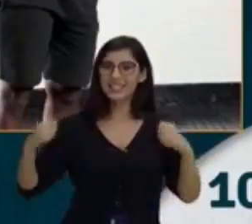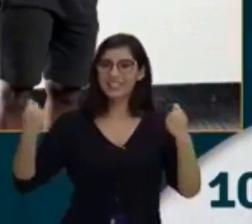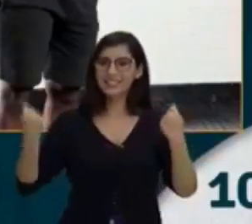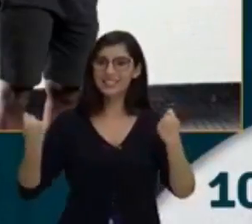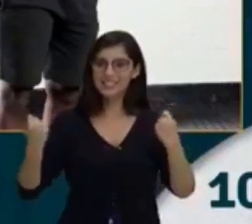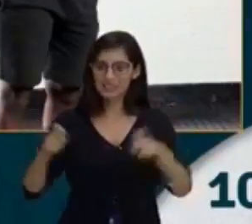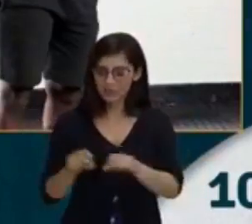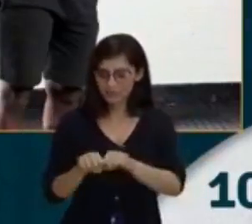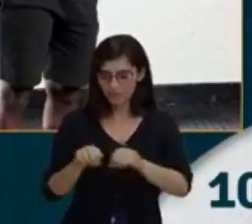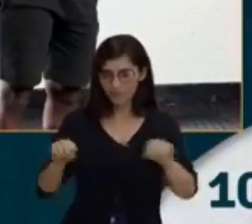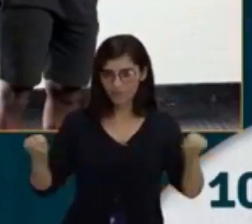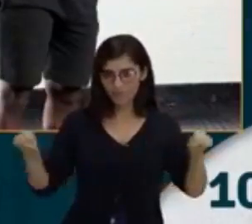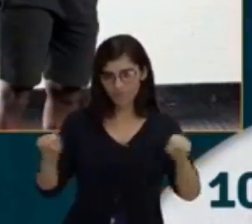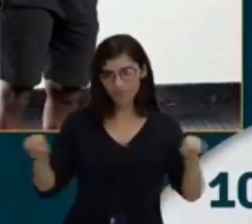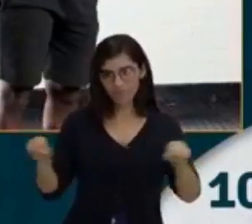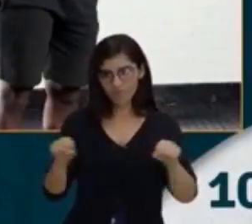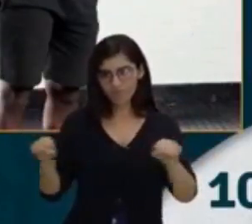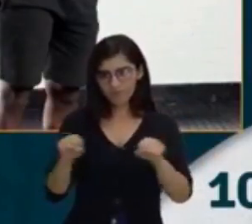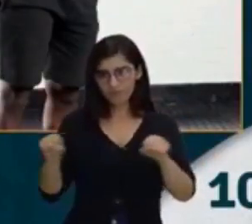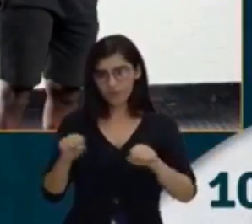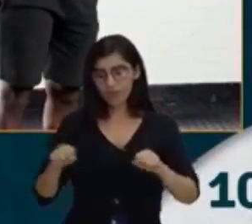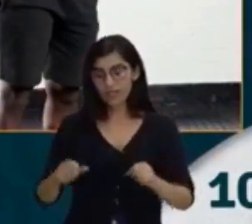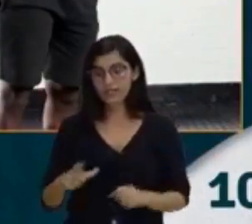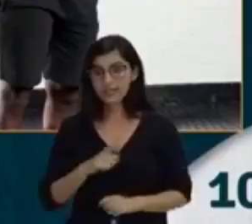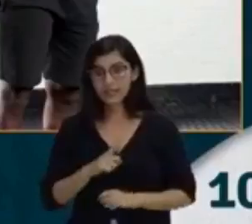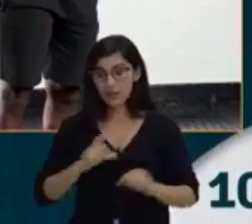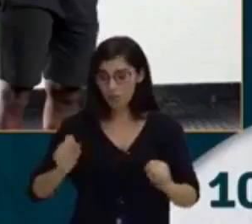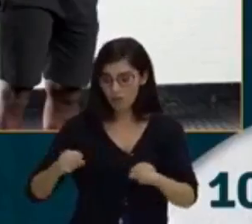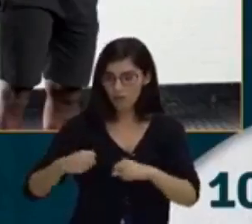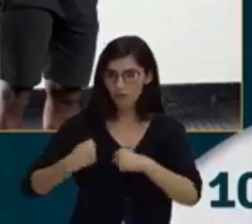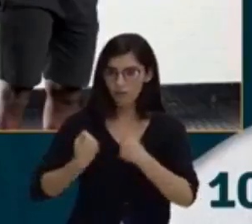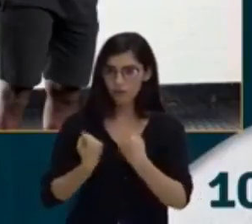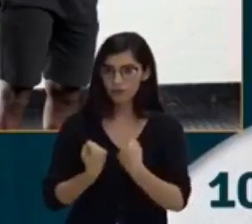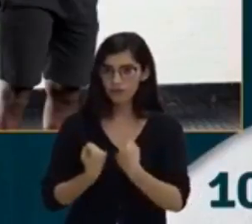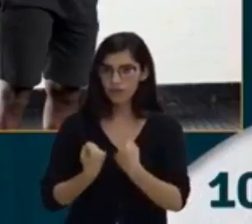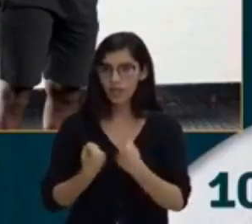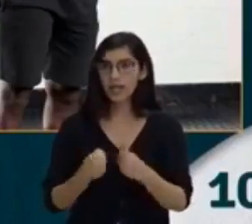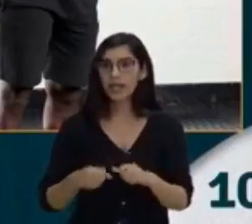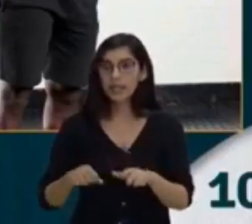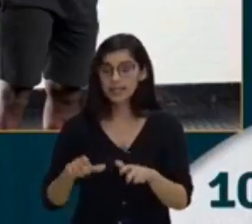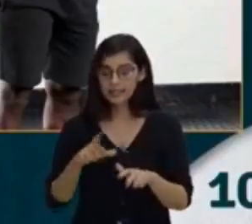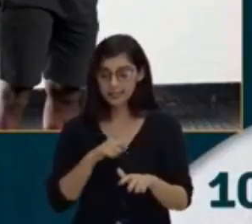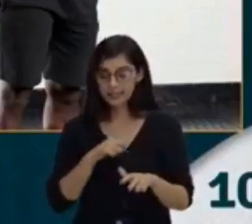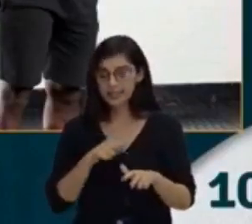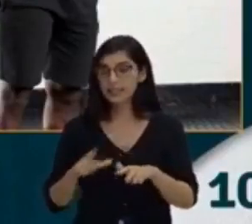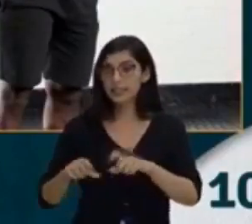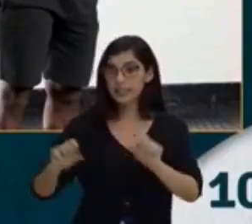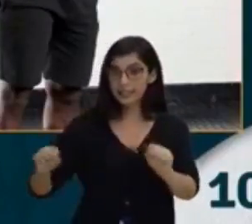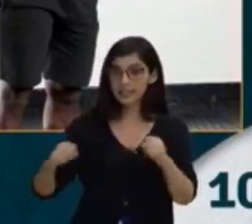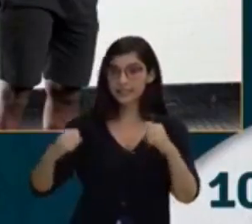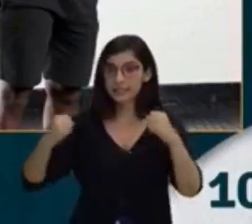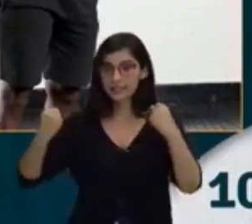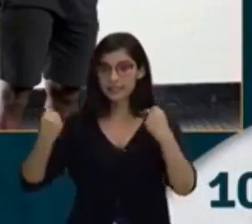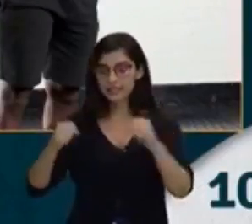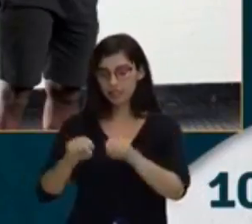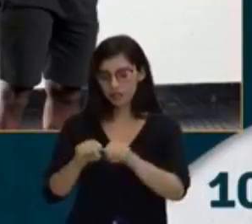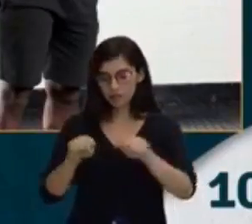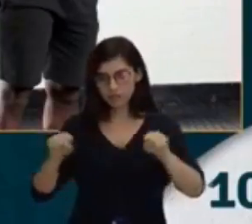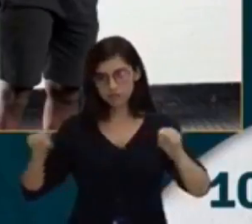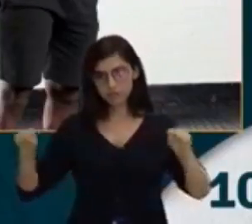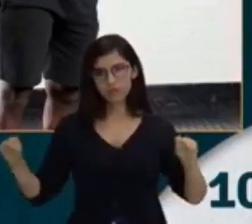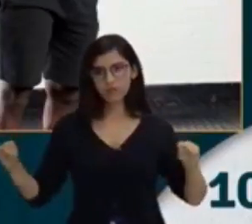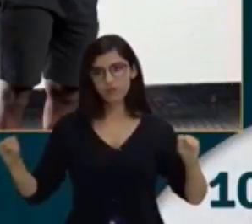força no seu corpo, mas aqui, esse negocinho aqui está resistindo